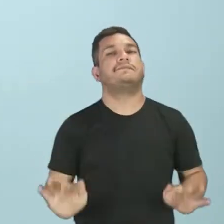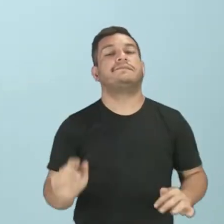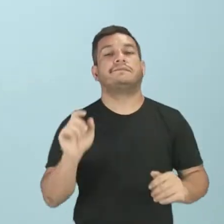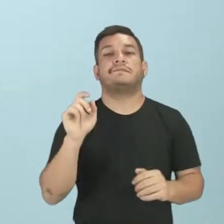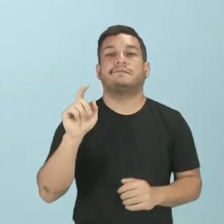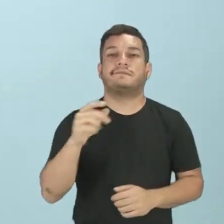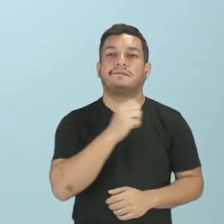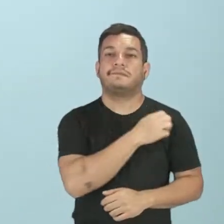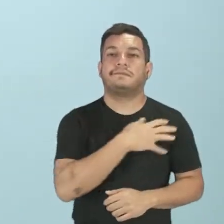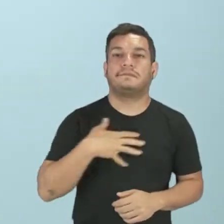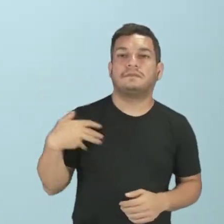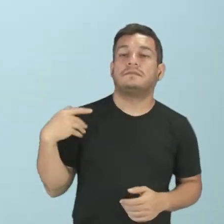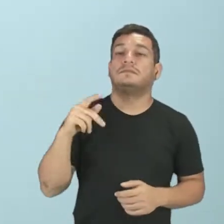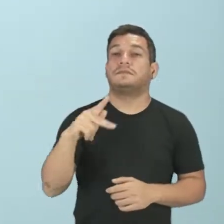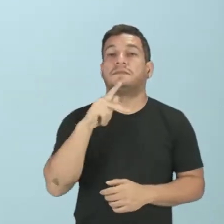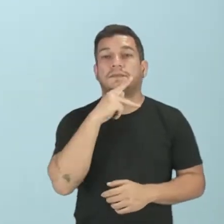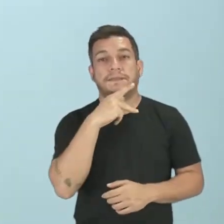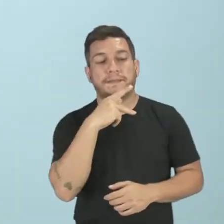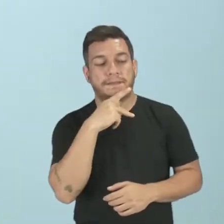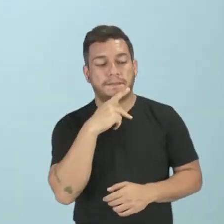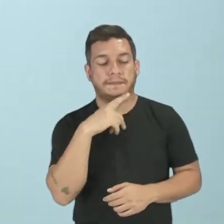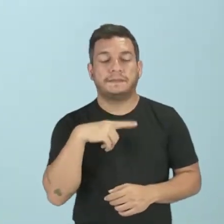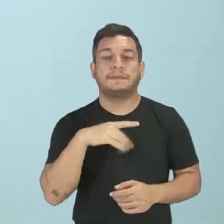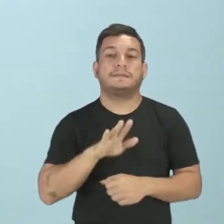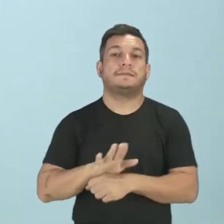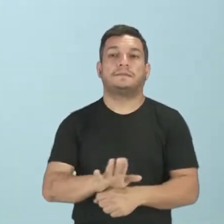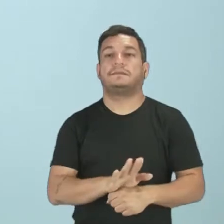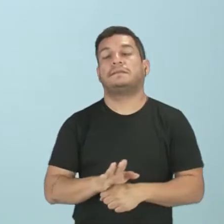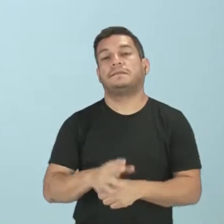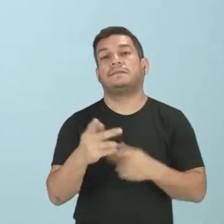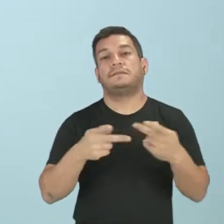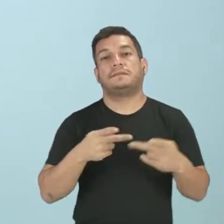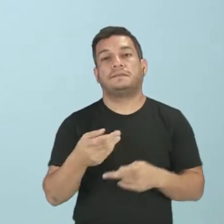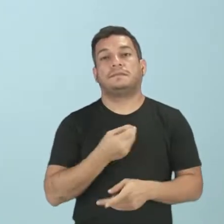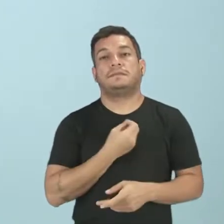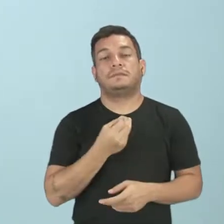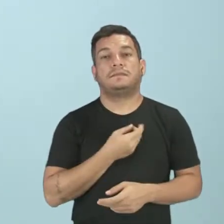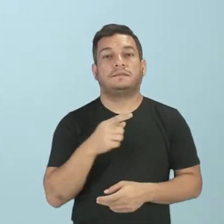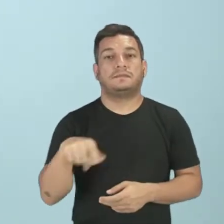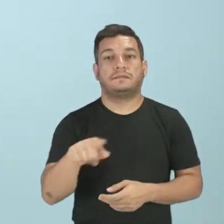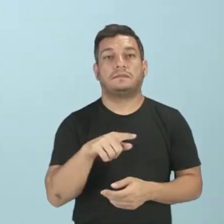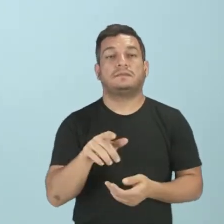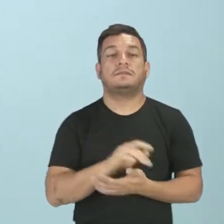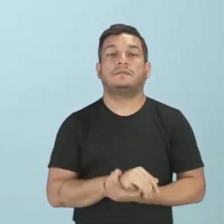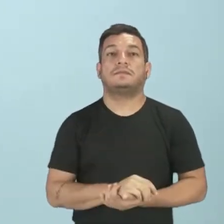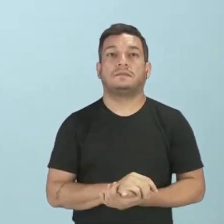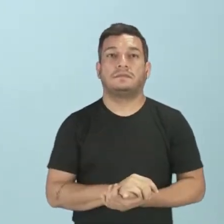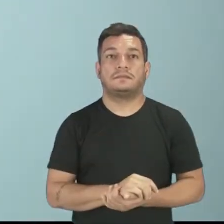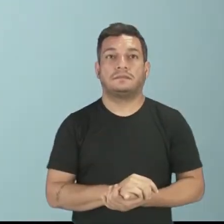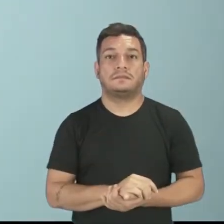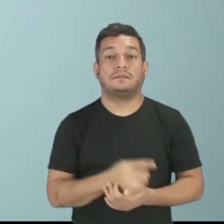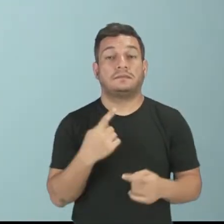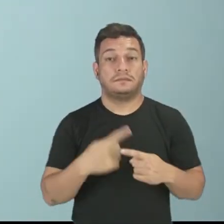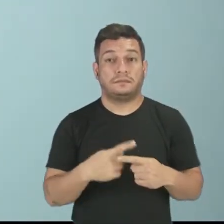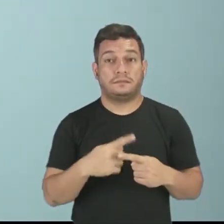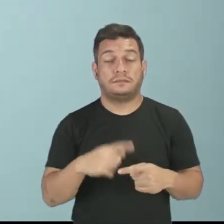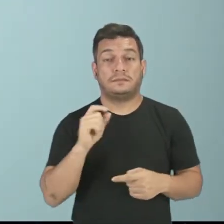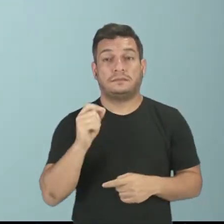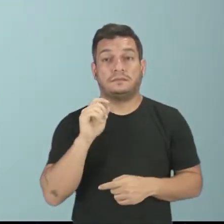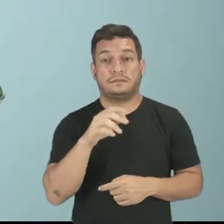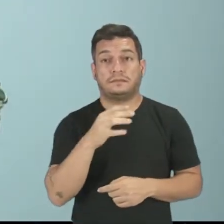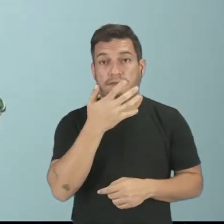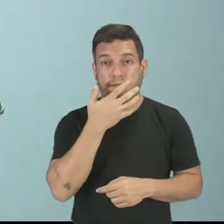o que é que Aristóteles, o que é que Platão tem a contribuir com o projeto de vida de vocês? Tudo. Porque essa